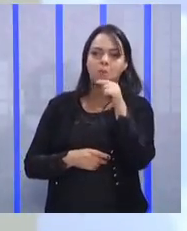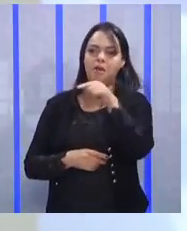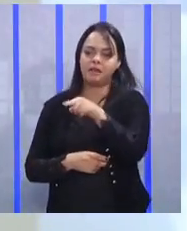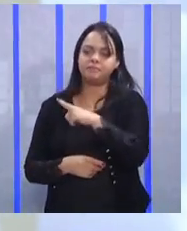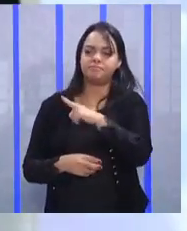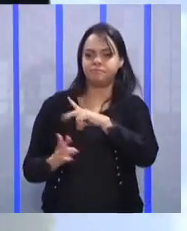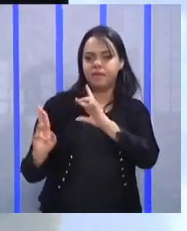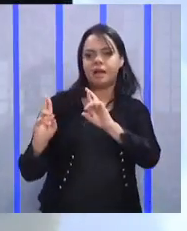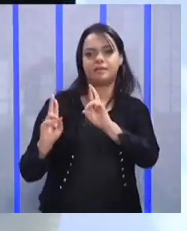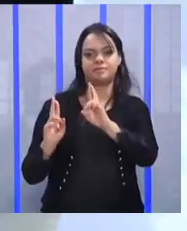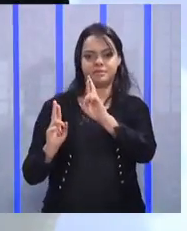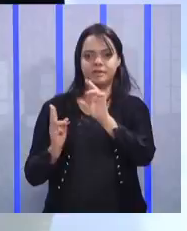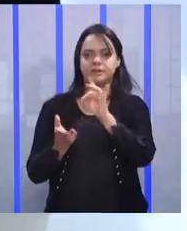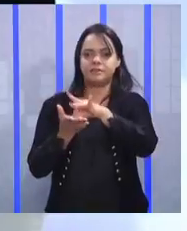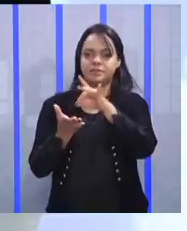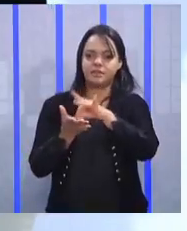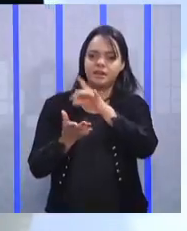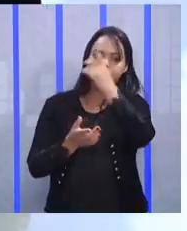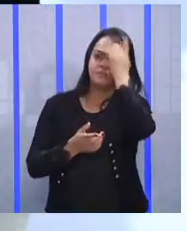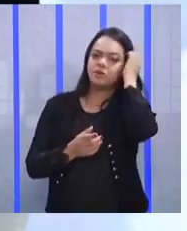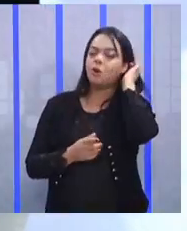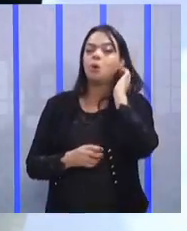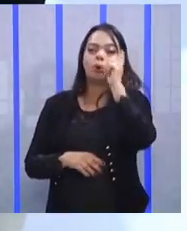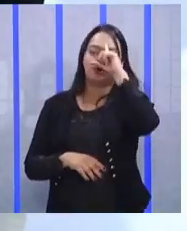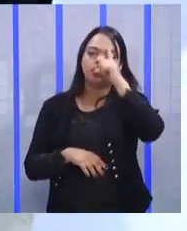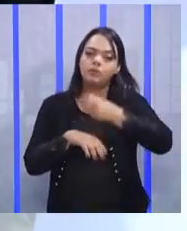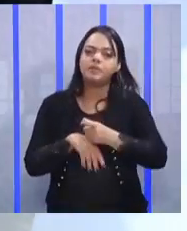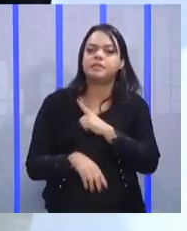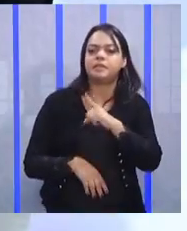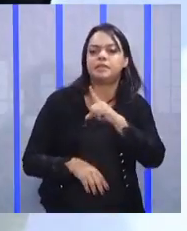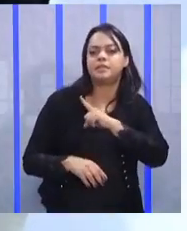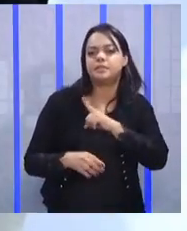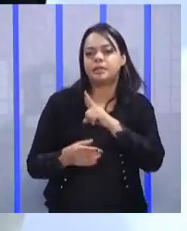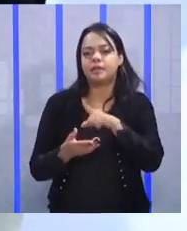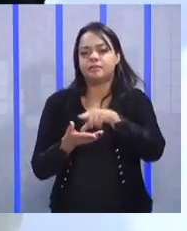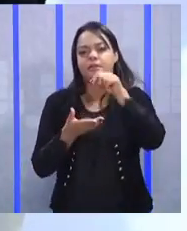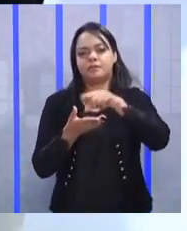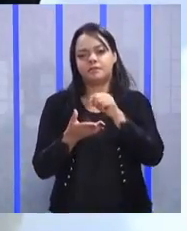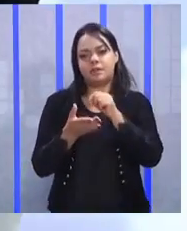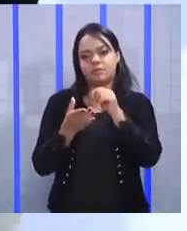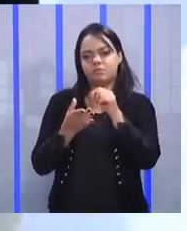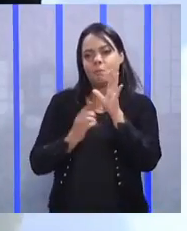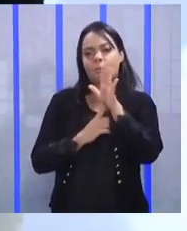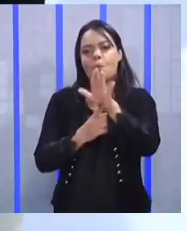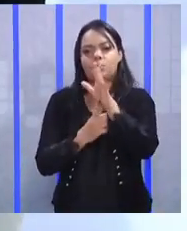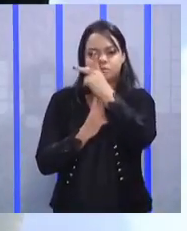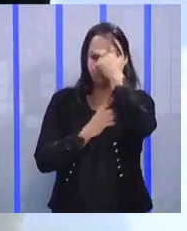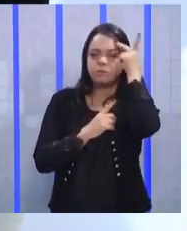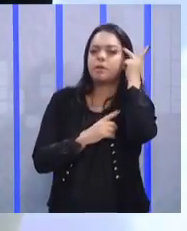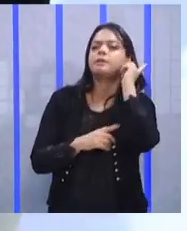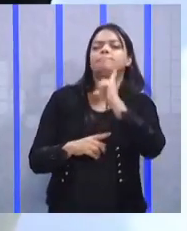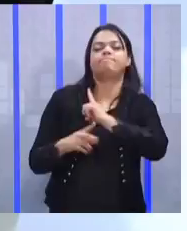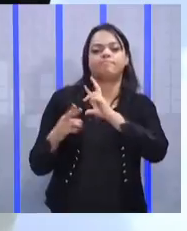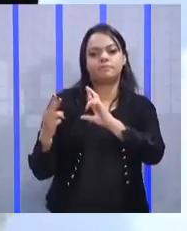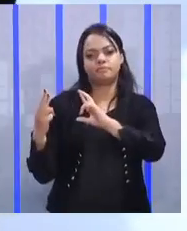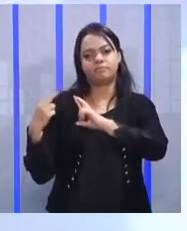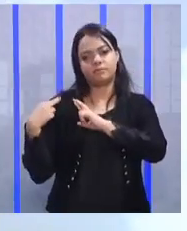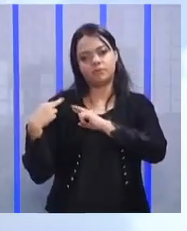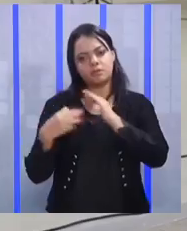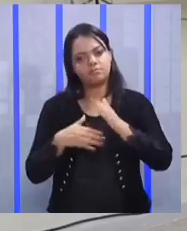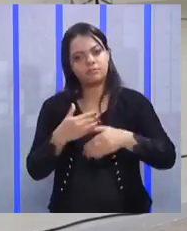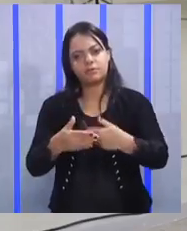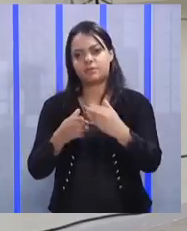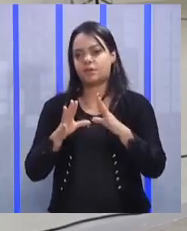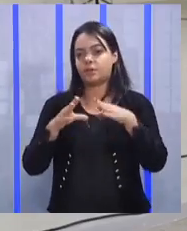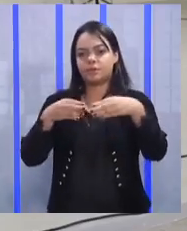ele é responsável. O líder que tem decisão, ele comunica para as pessoas que ele é responsável pelo processo, por